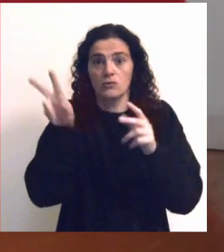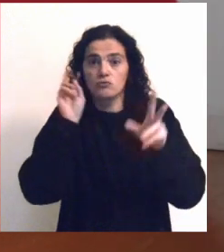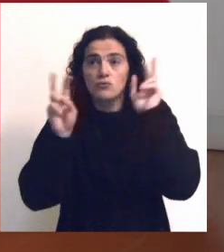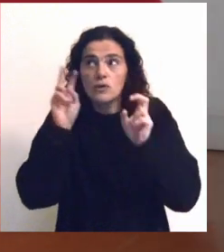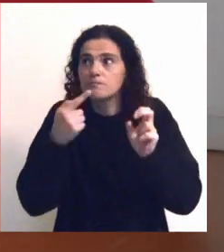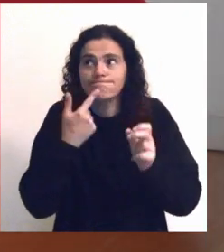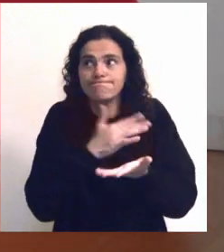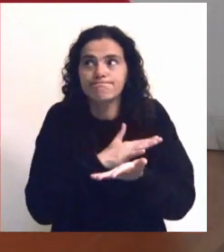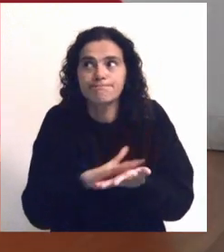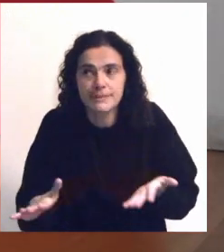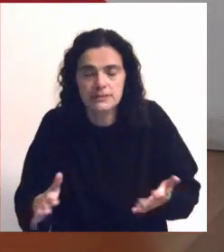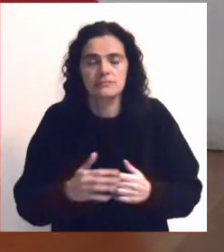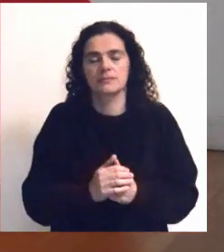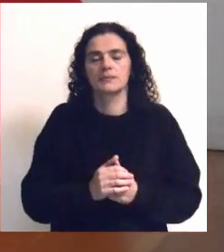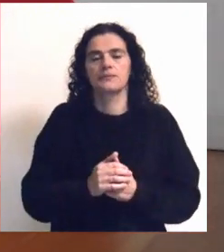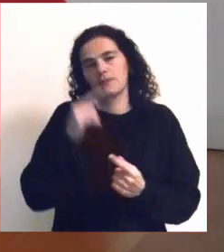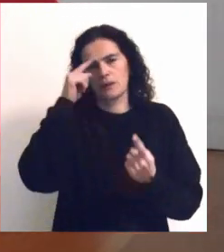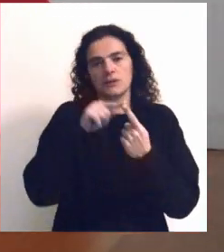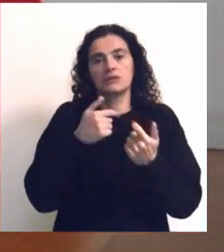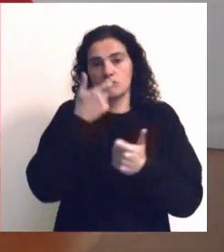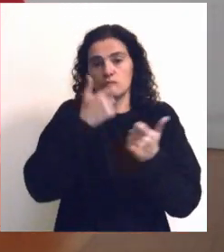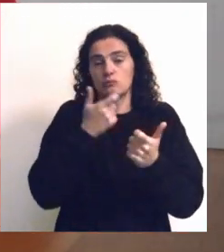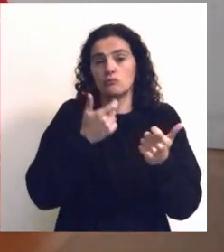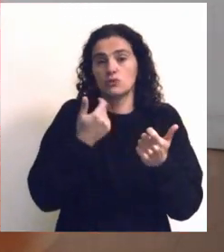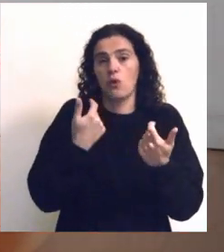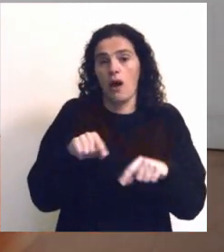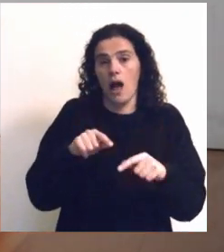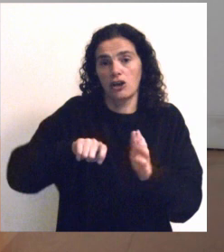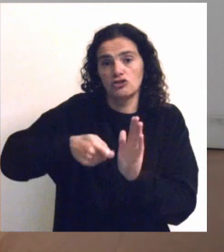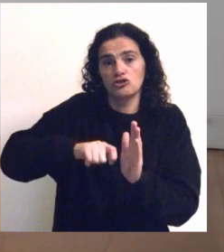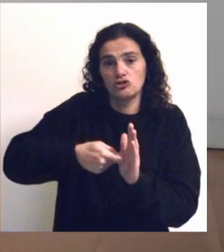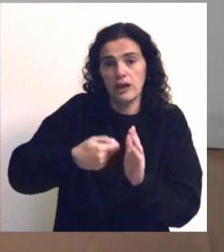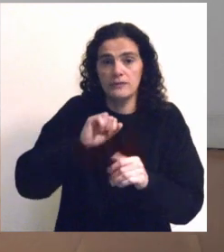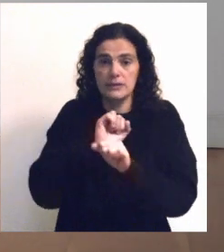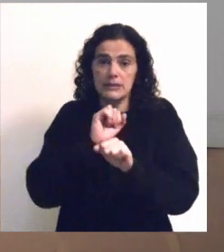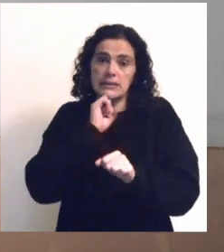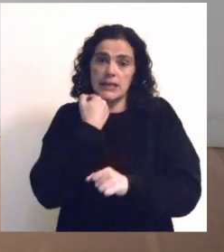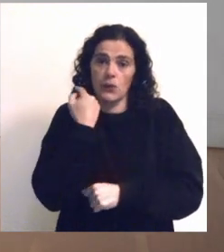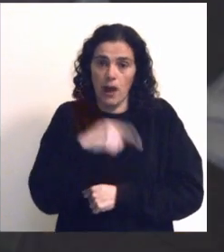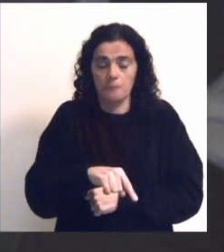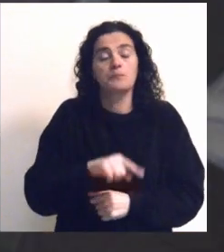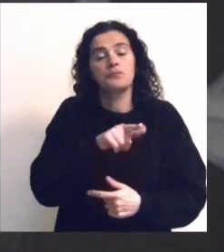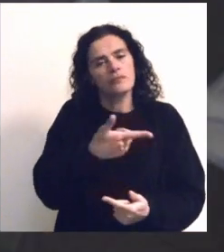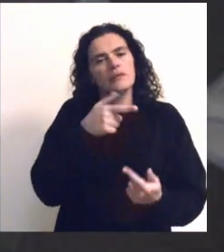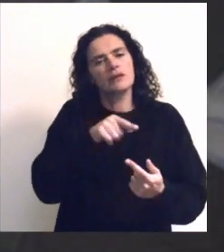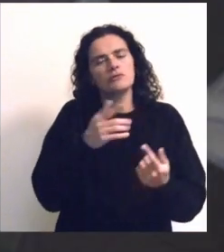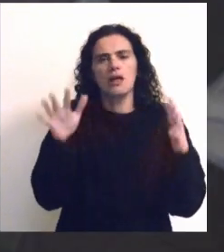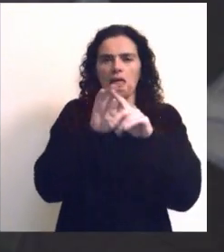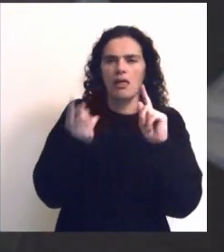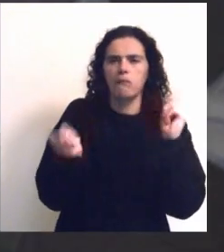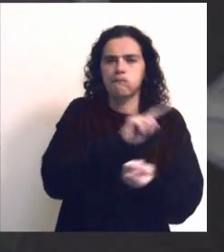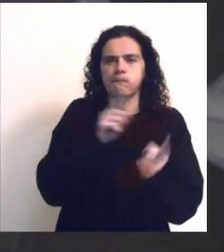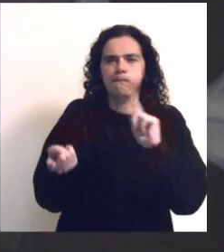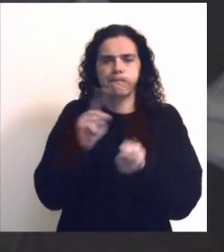mensagem que ouvimos e que não entendemos, para quem for possuidor da chave deste segredo. Toda esta ambiguidade,